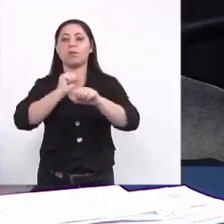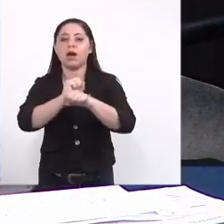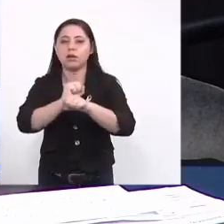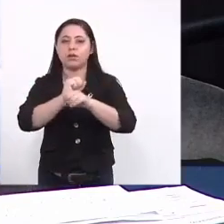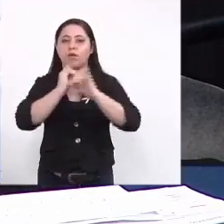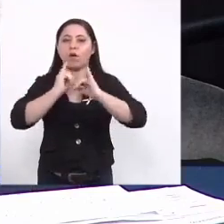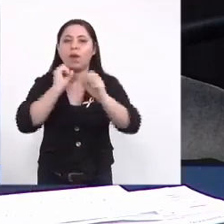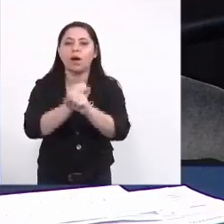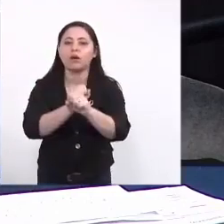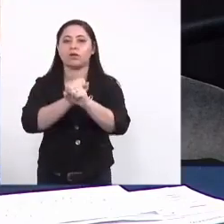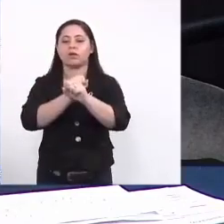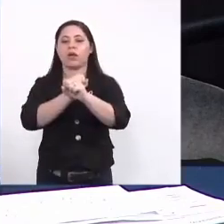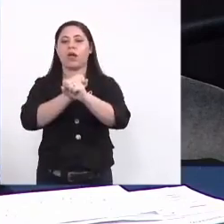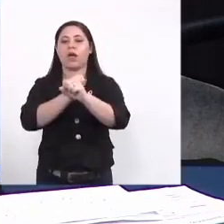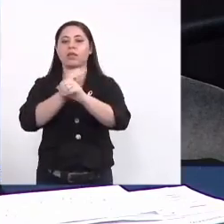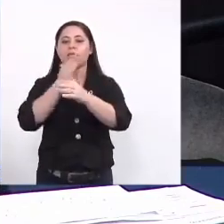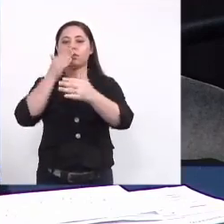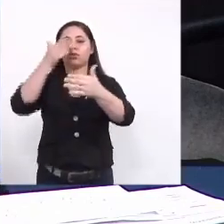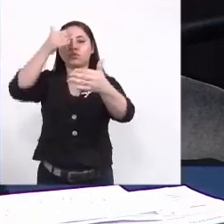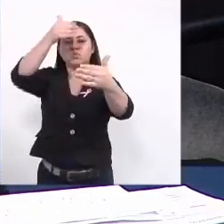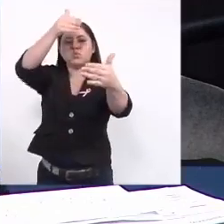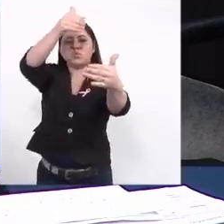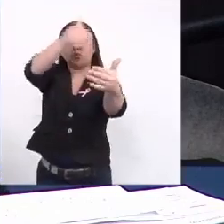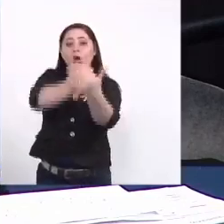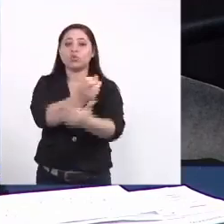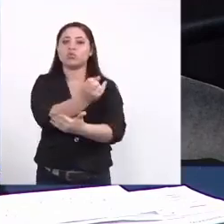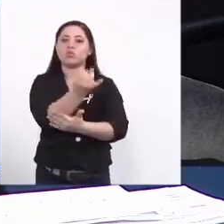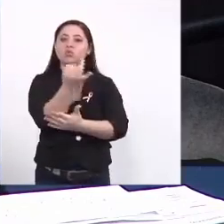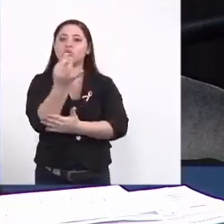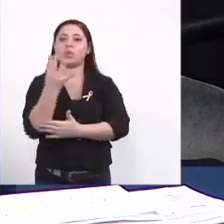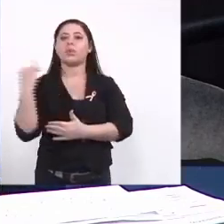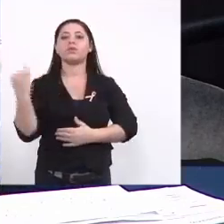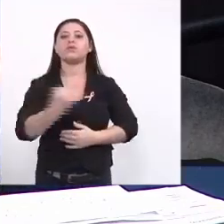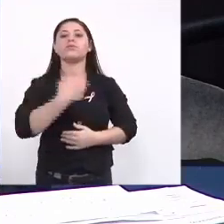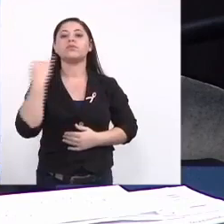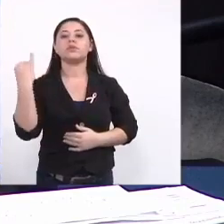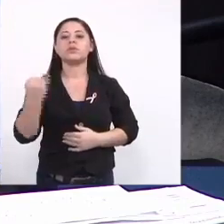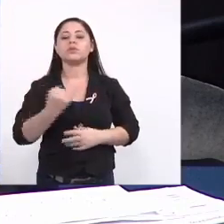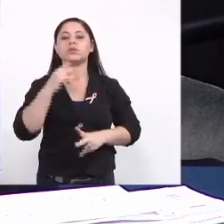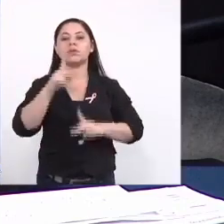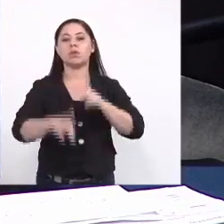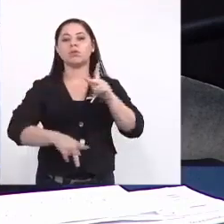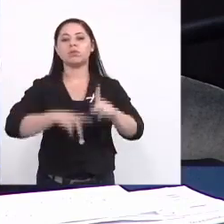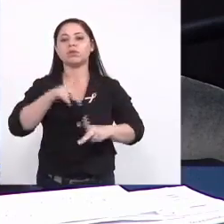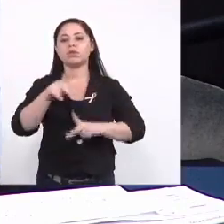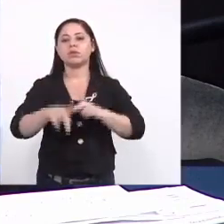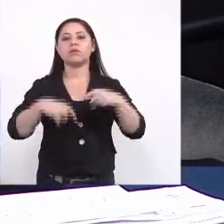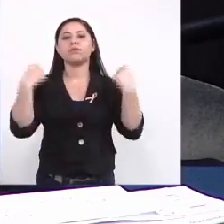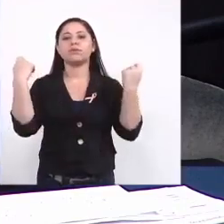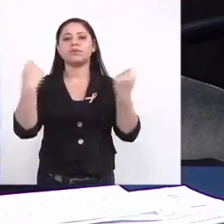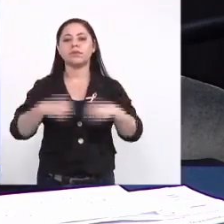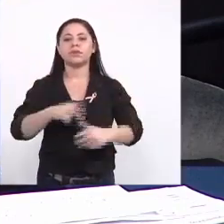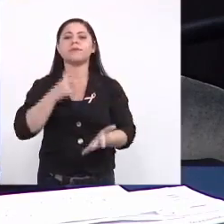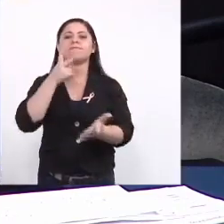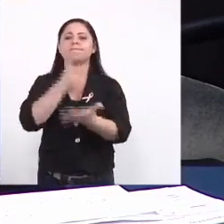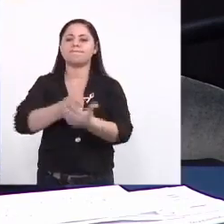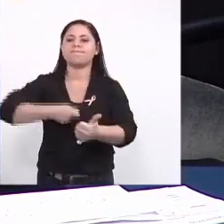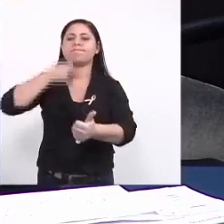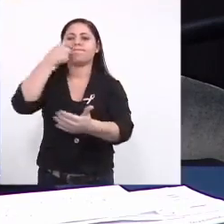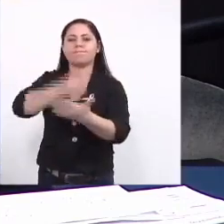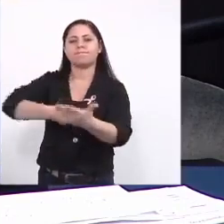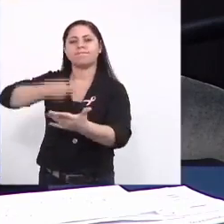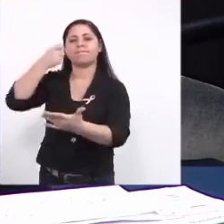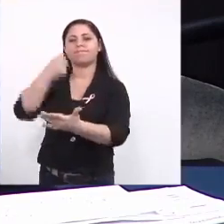então até alcançar um número representativo de pessoas nós temos que insistir na